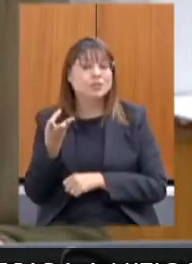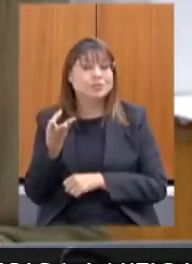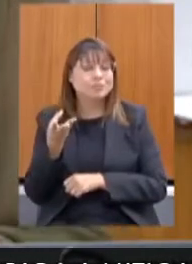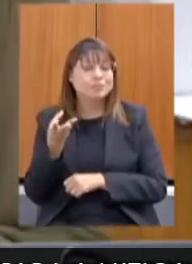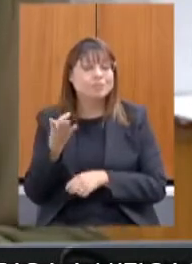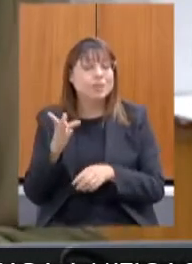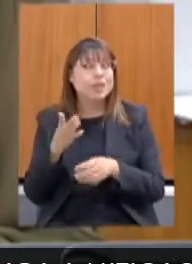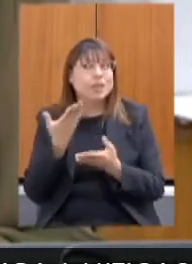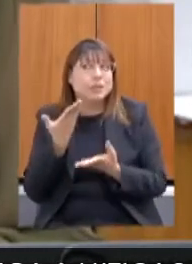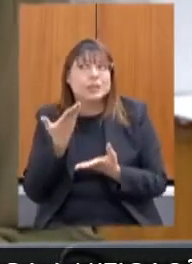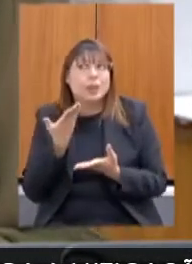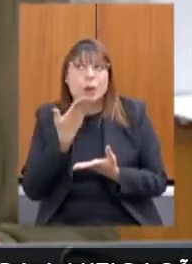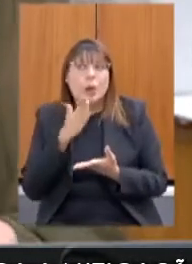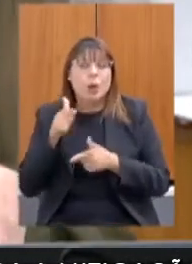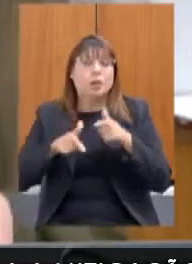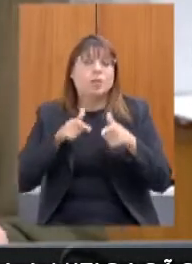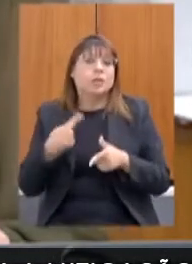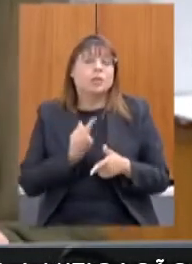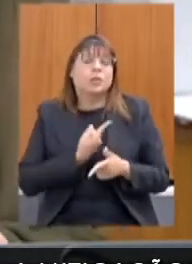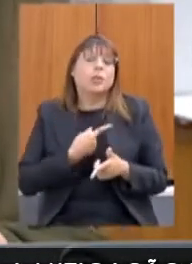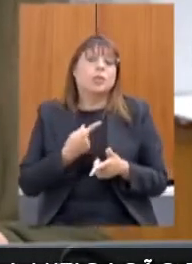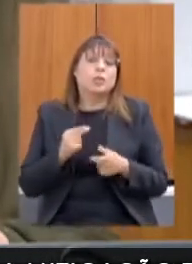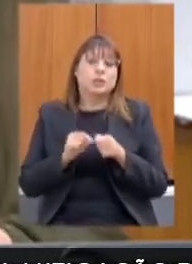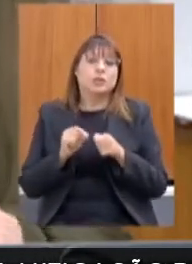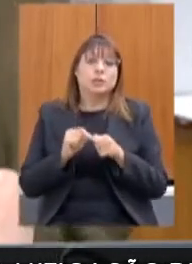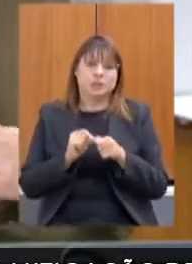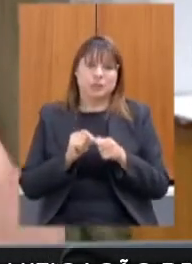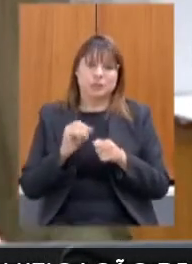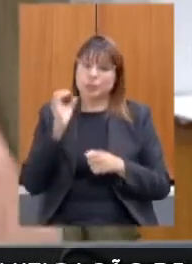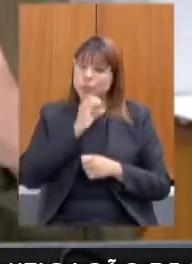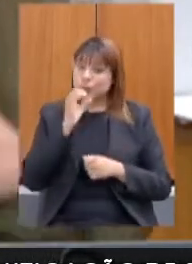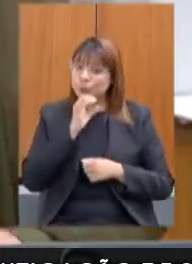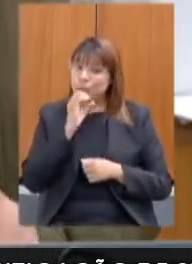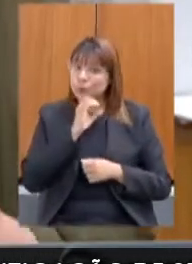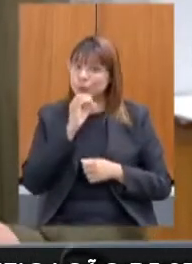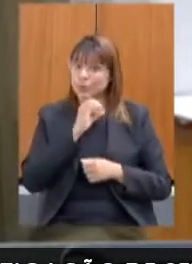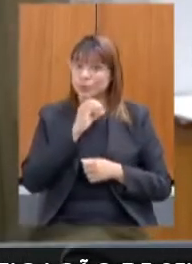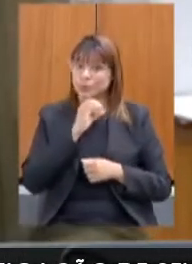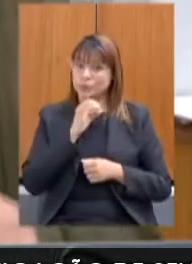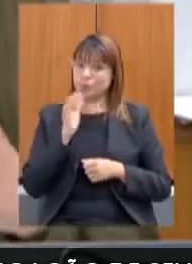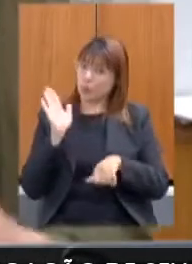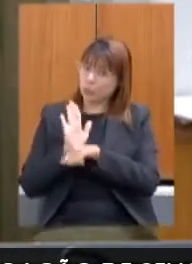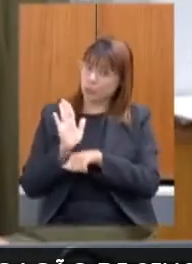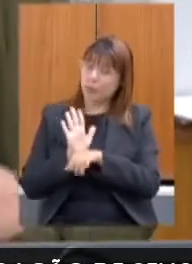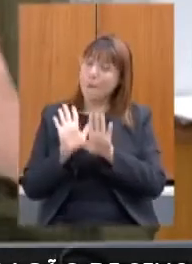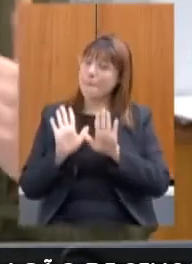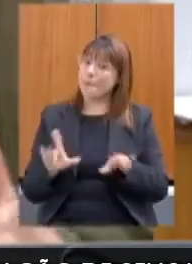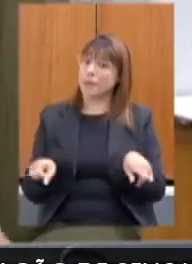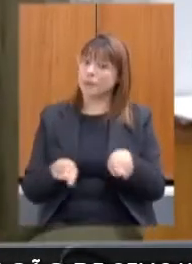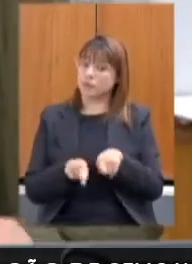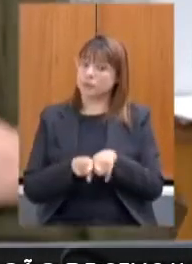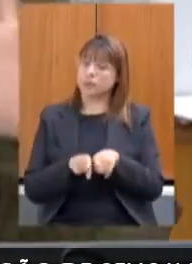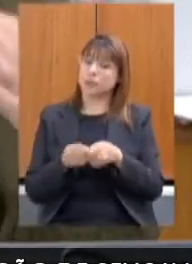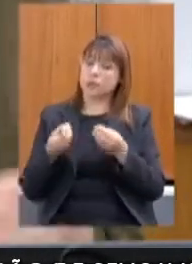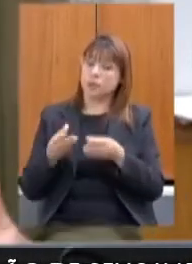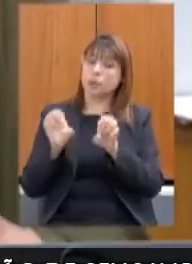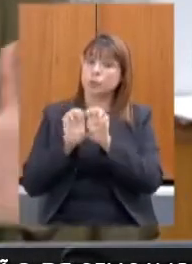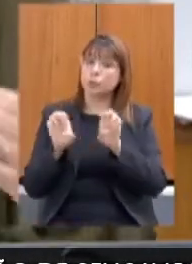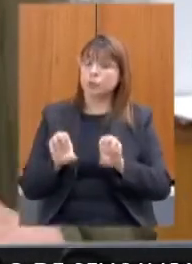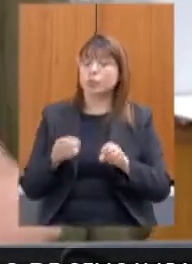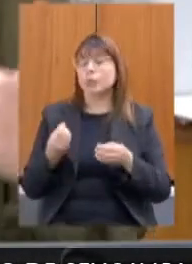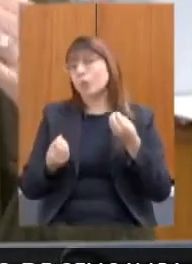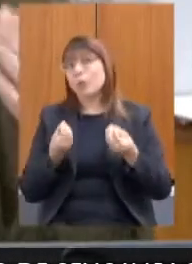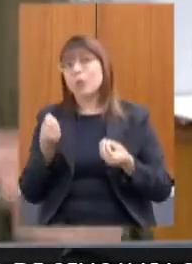ações nós estamos fazendo emergencialmente para dar uma ajuda, mas também estruturalmente, como que nós